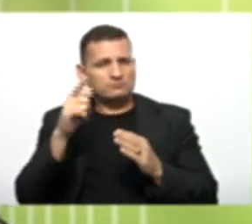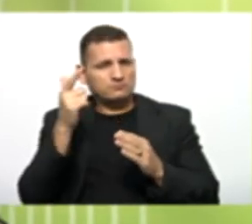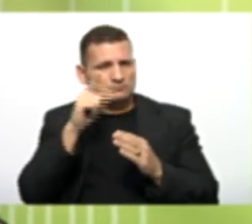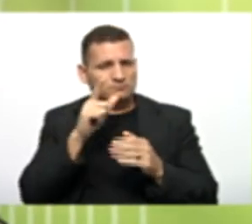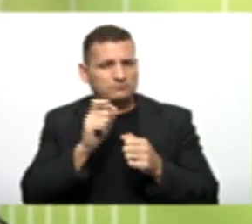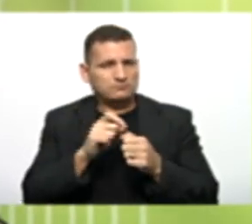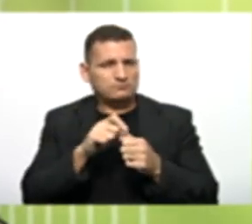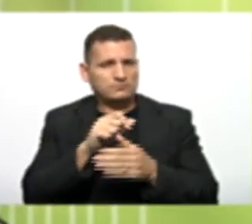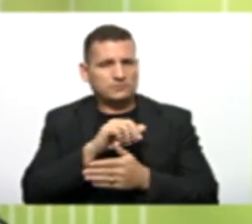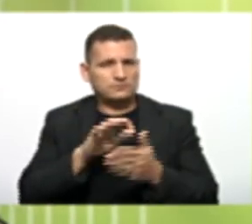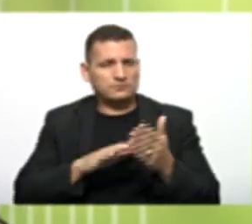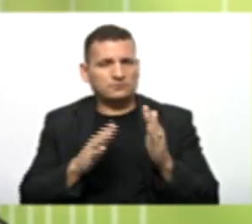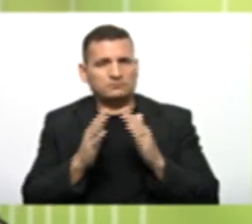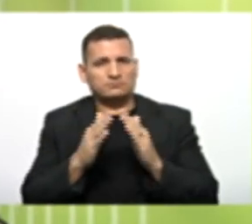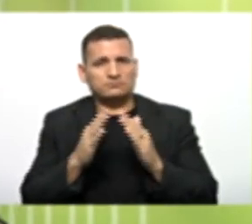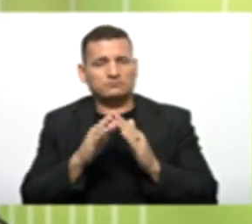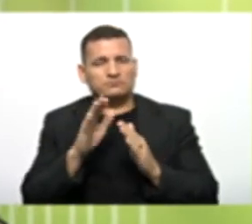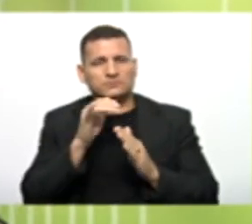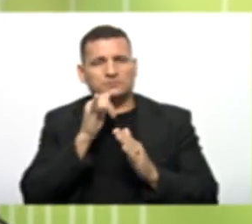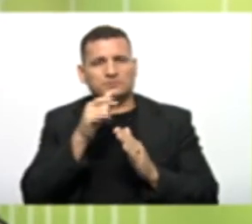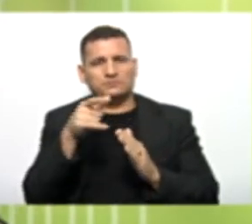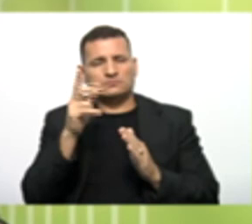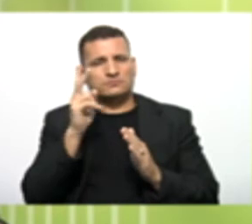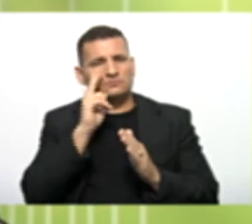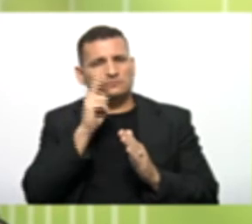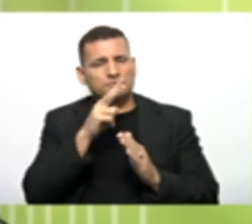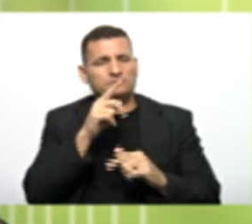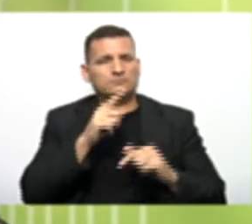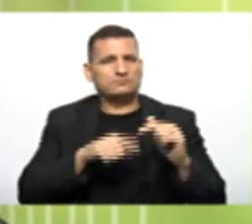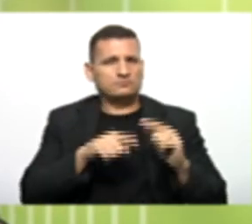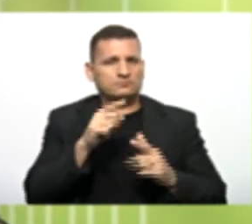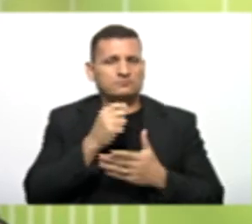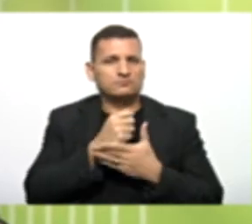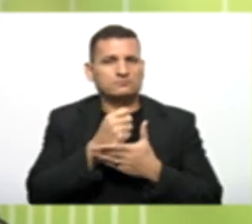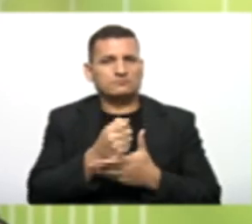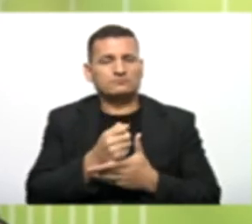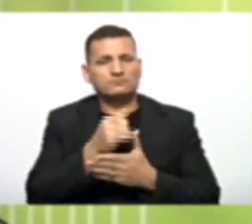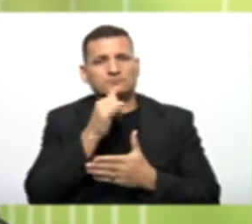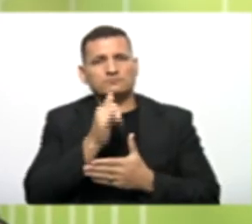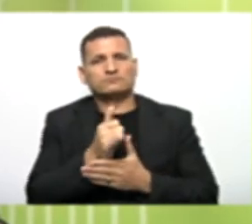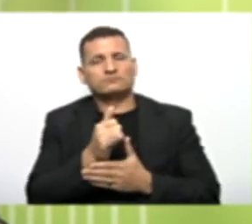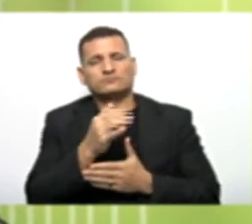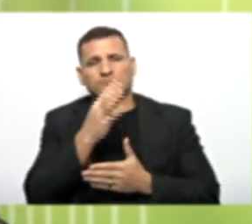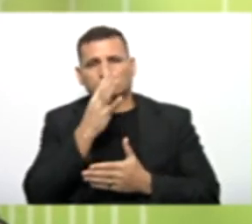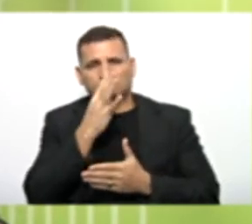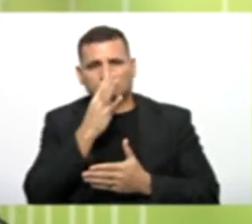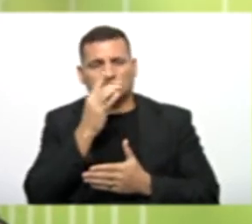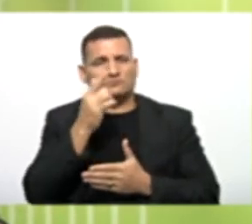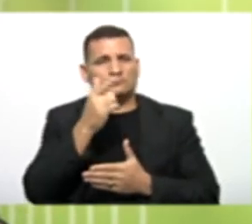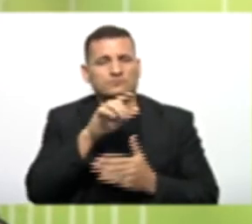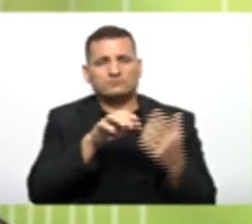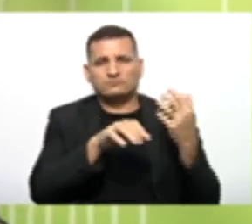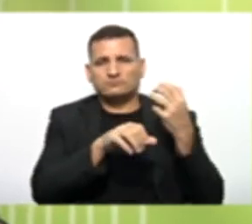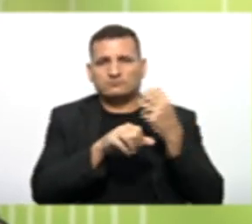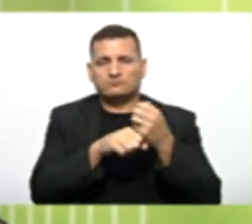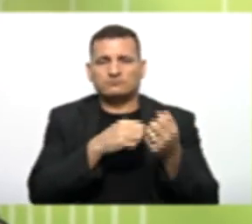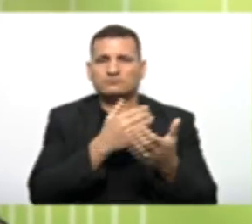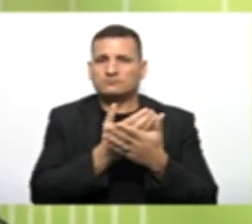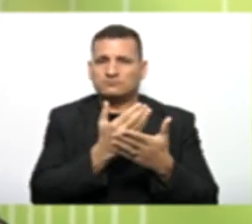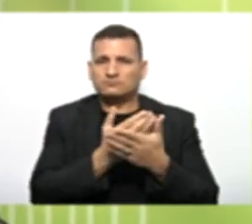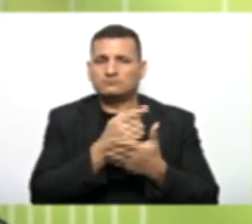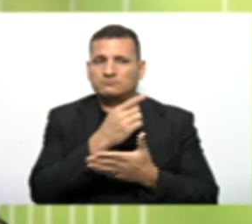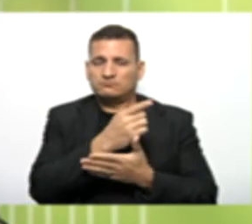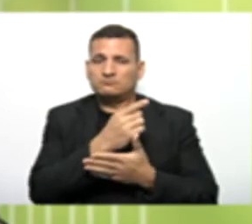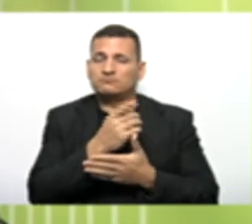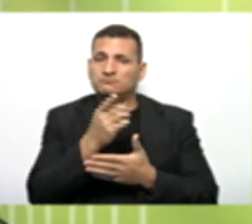percurso Se vocês viram Os materiais De apoio Se vocês Reassistiram As aulas Que ficaram lá Para vocês Eu tenho certeza Que